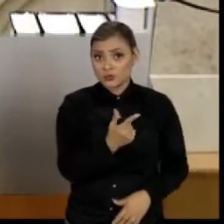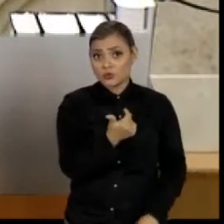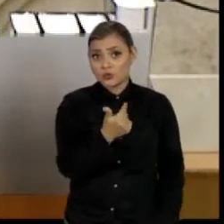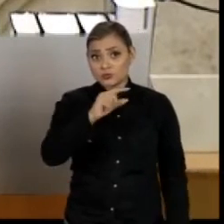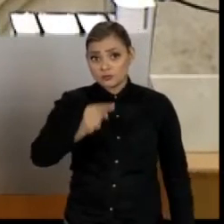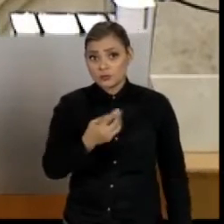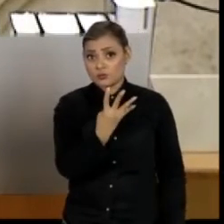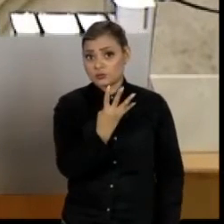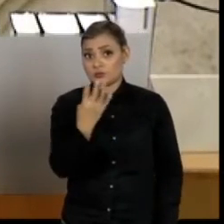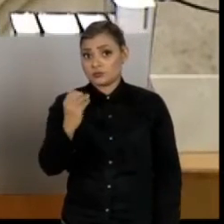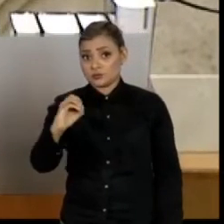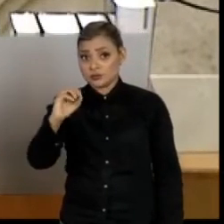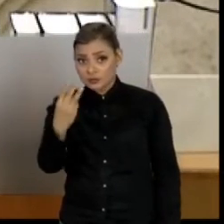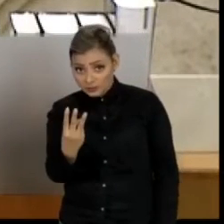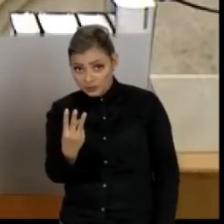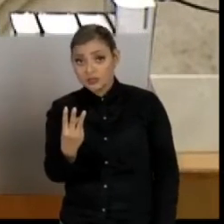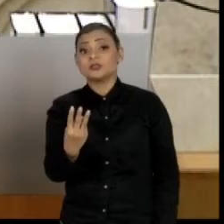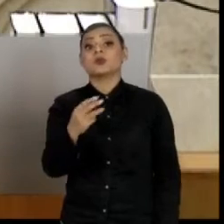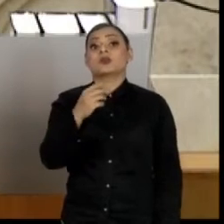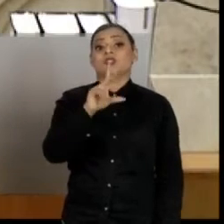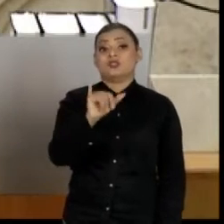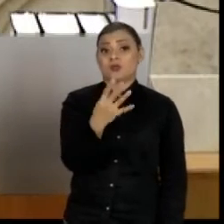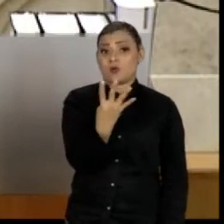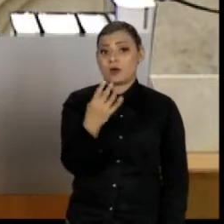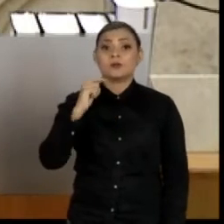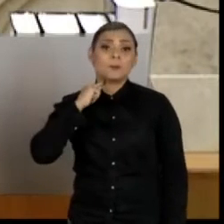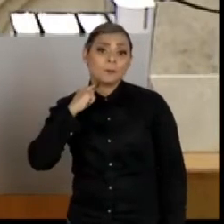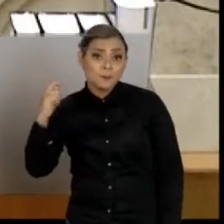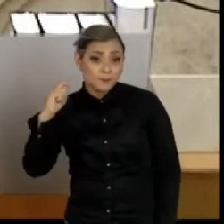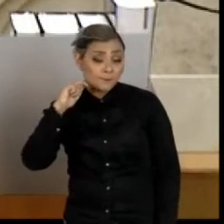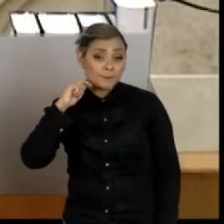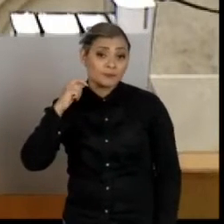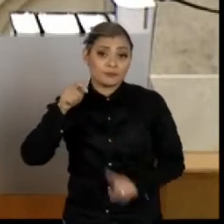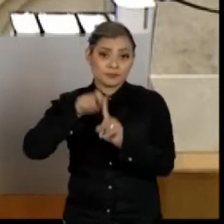.403, de 4 de maio de 2011.